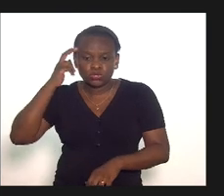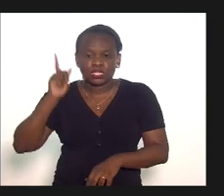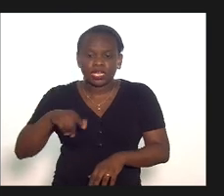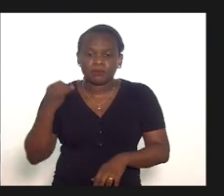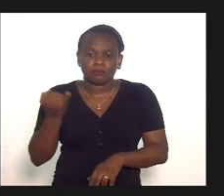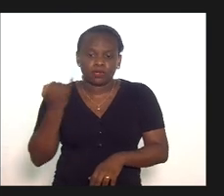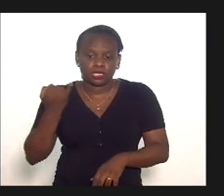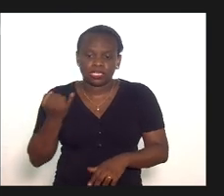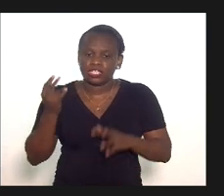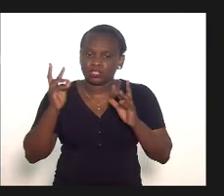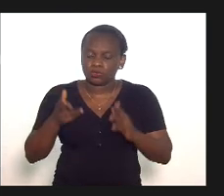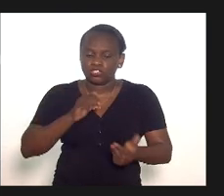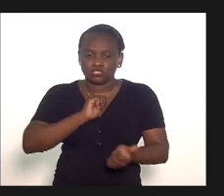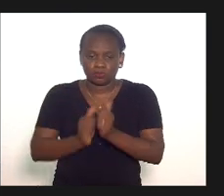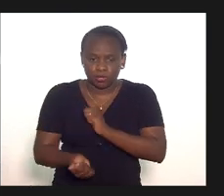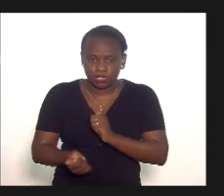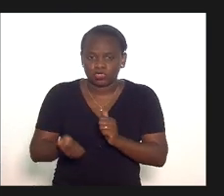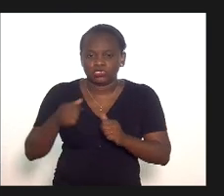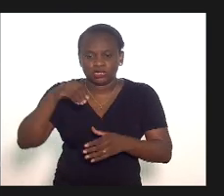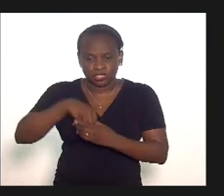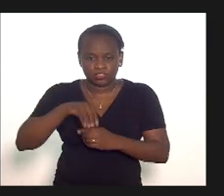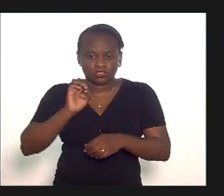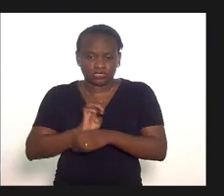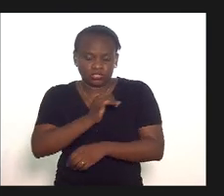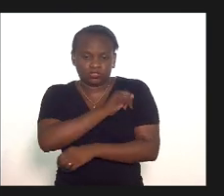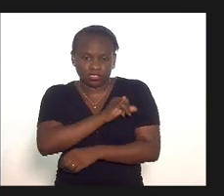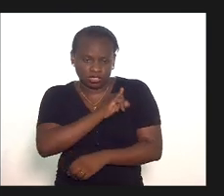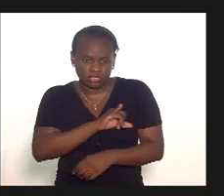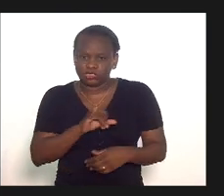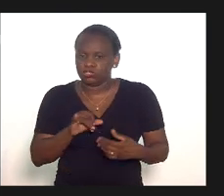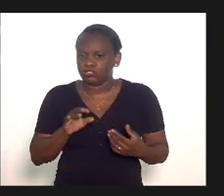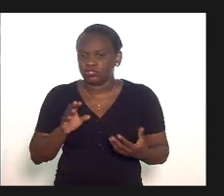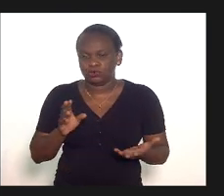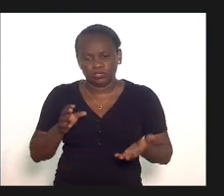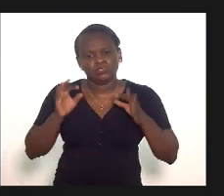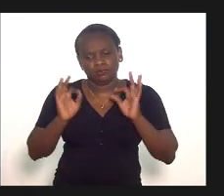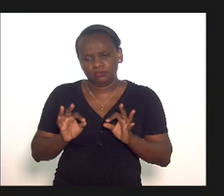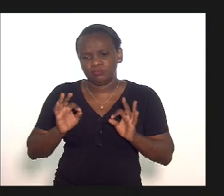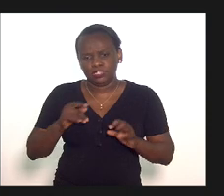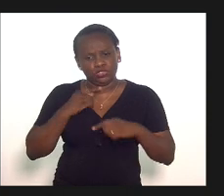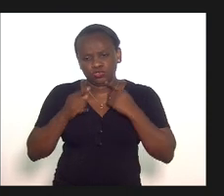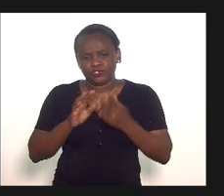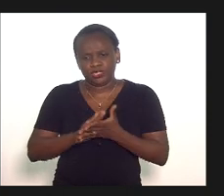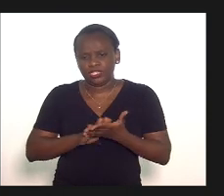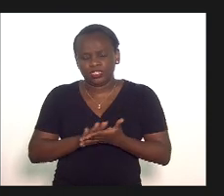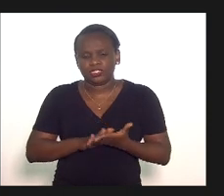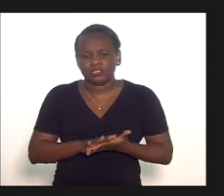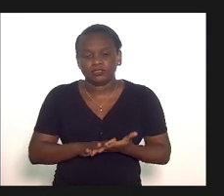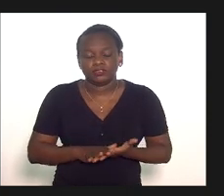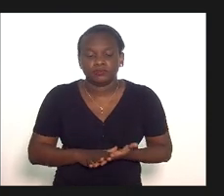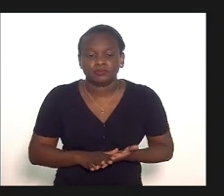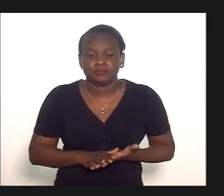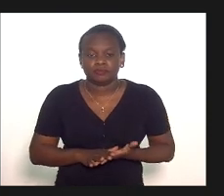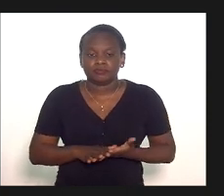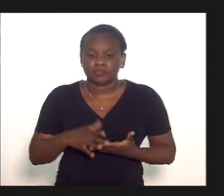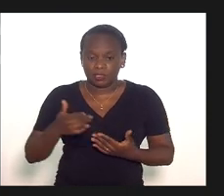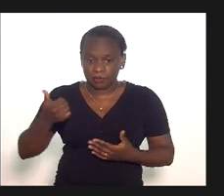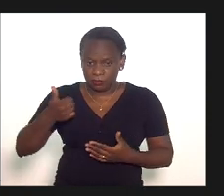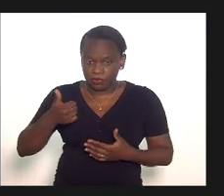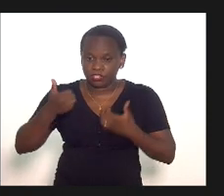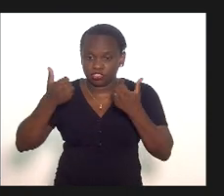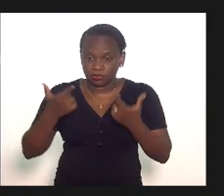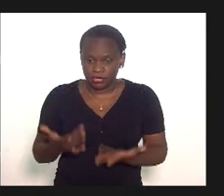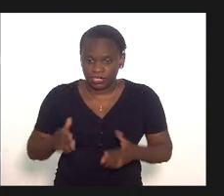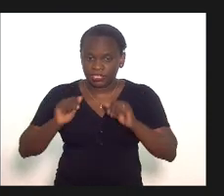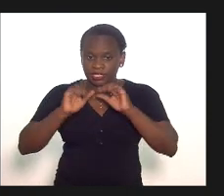importante quanto ao esporte dentro do nosso estado isso aí eu não tenho a mínima dúvida tá esse é o primeiro ponto que